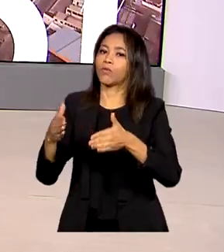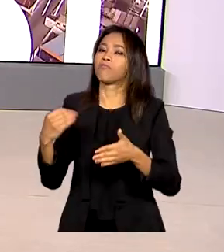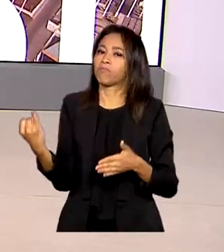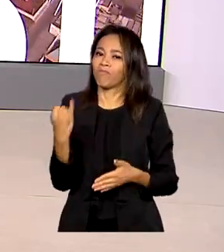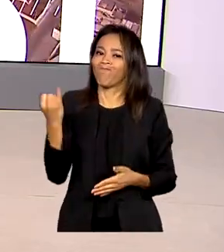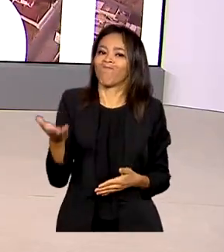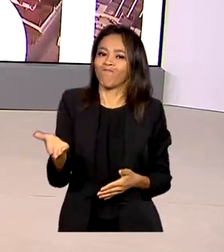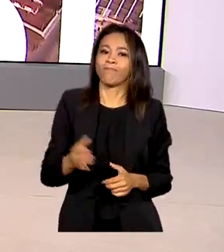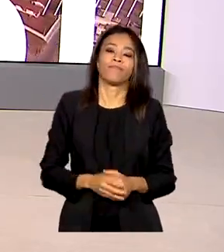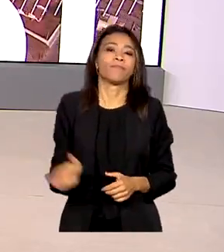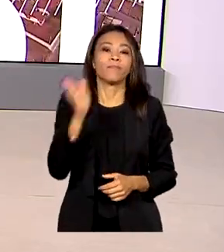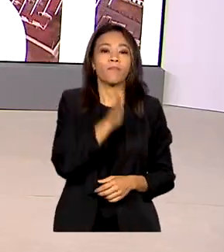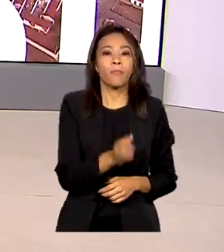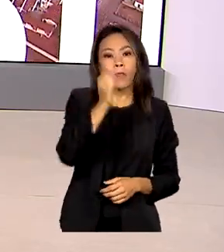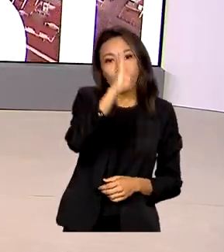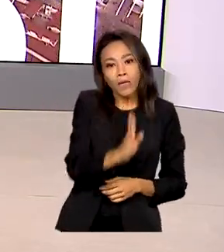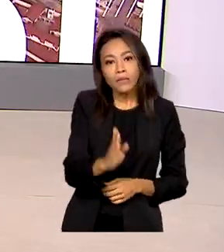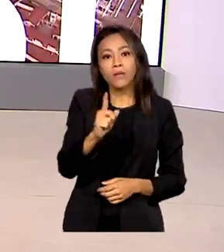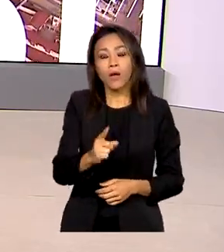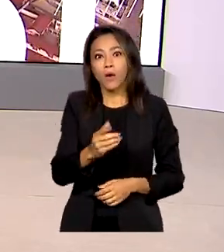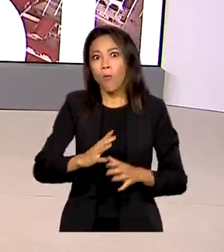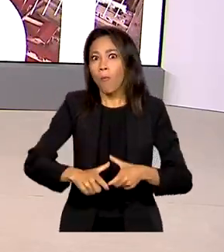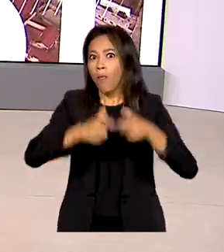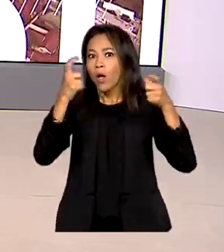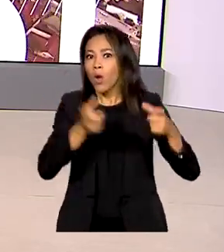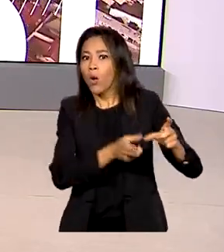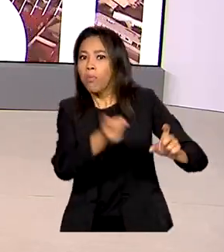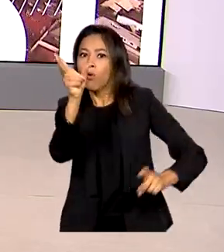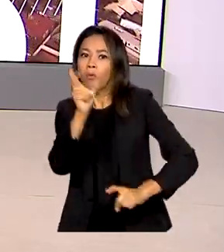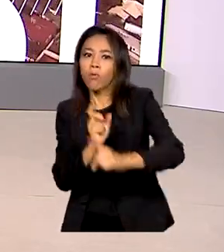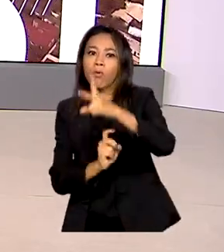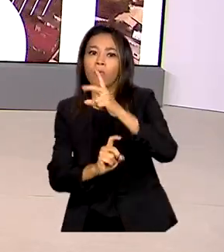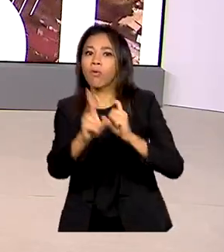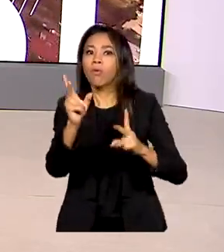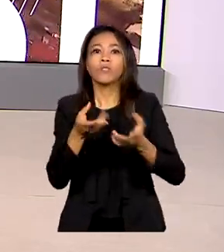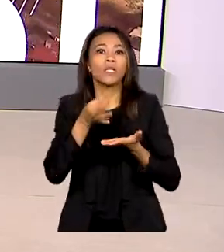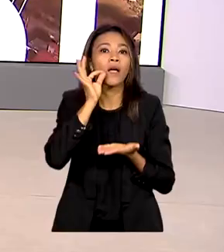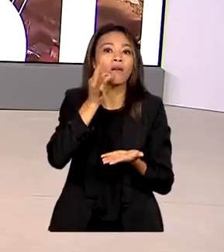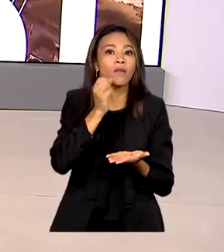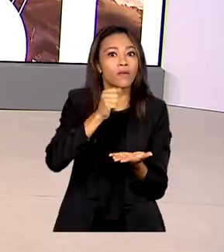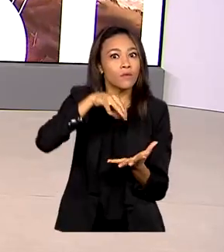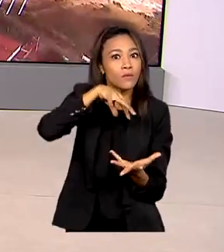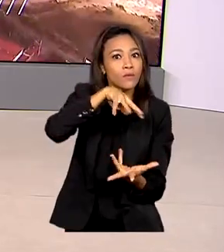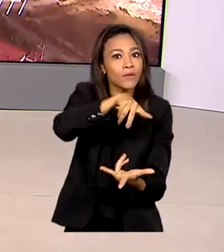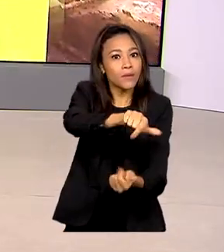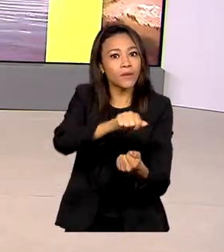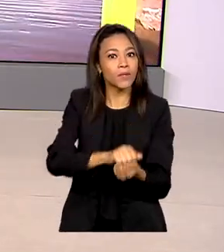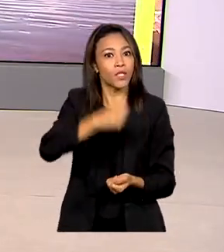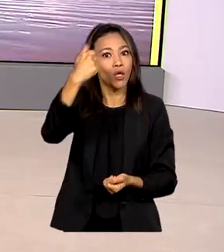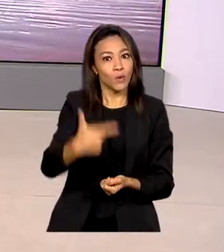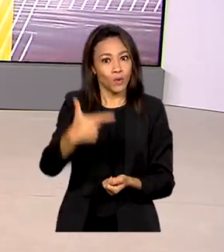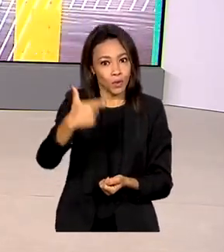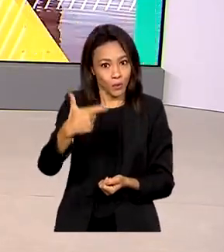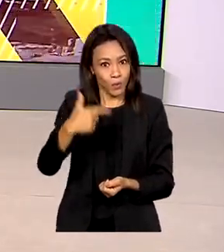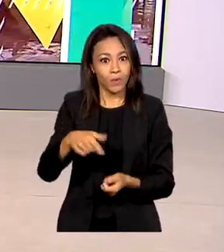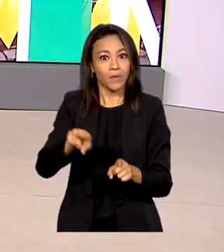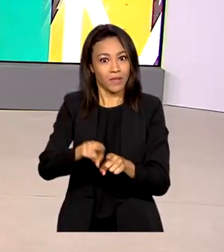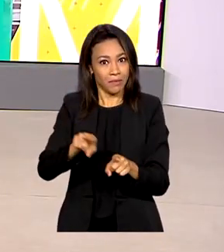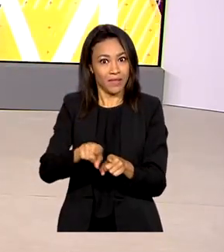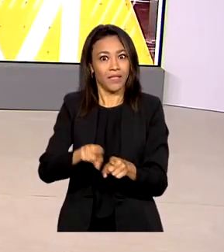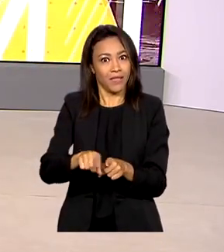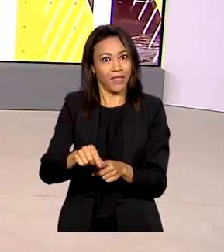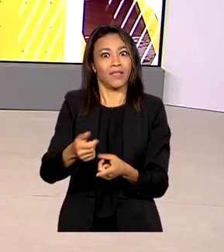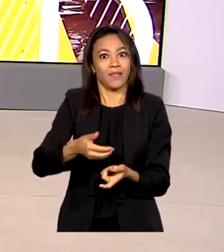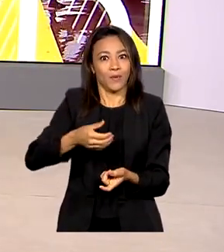O Brasil é o maior produtor e exportador de café do mundo e também o segundo maior consumidor da bebida.